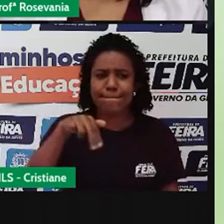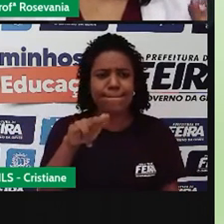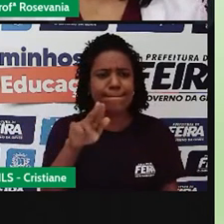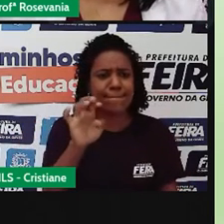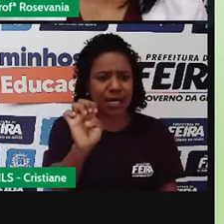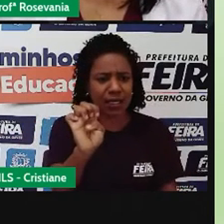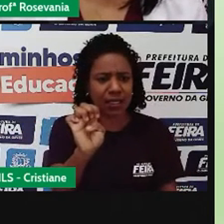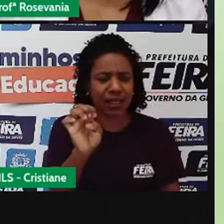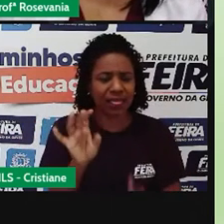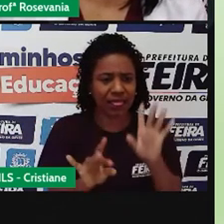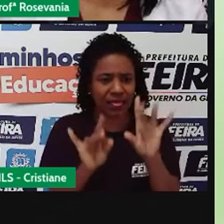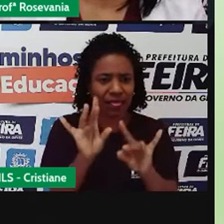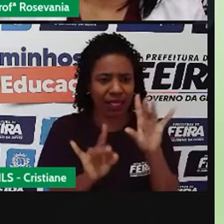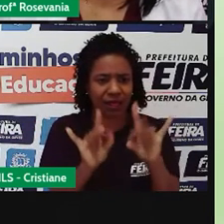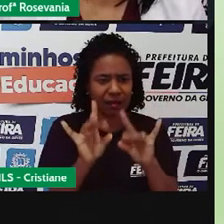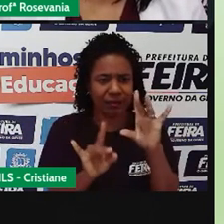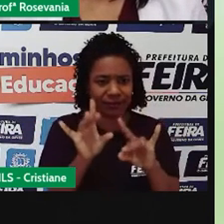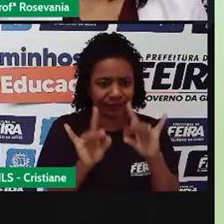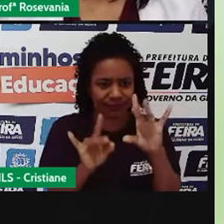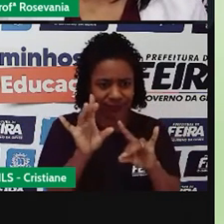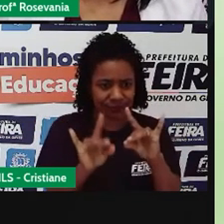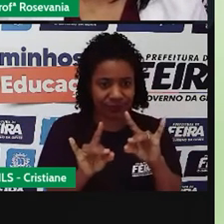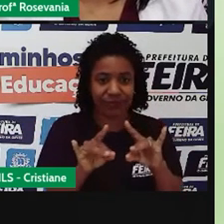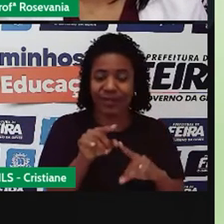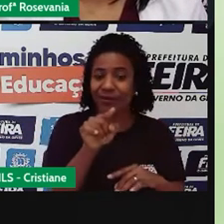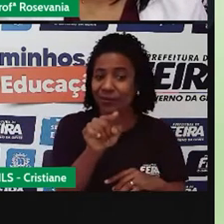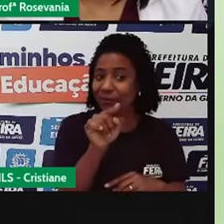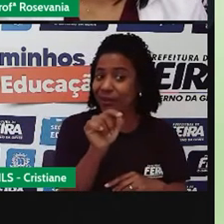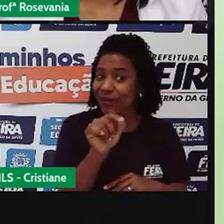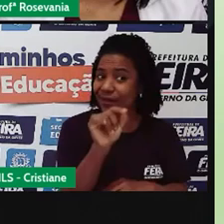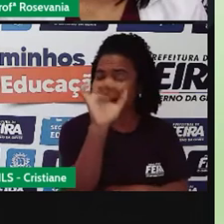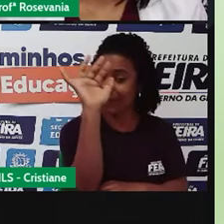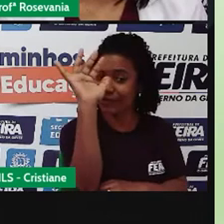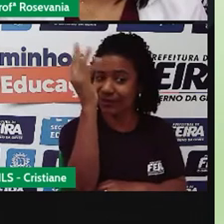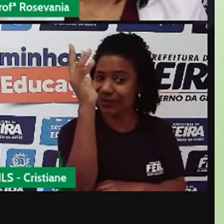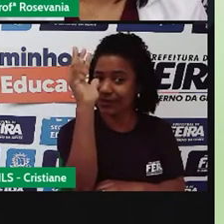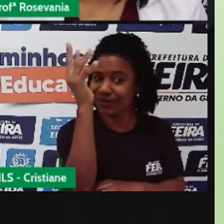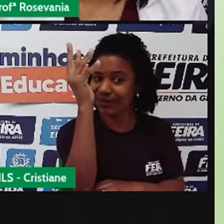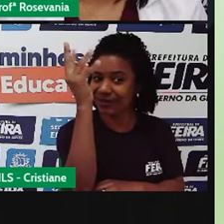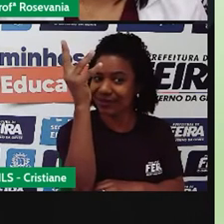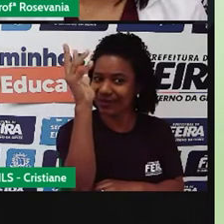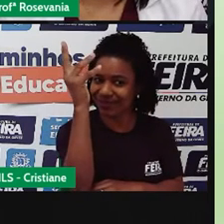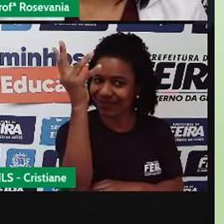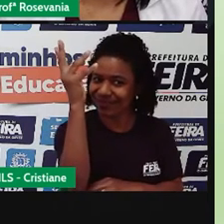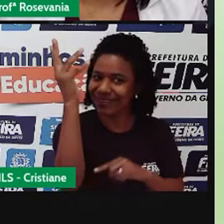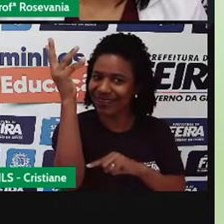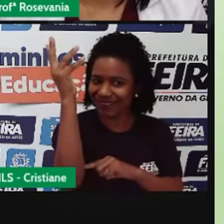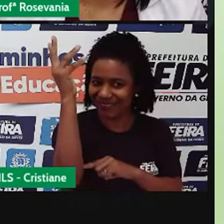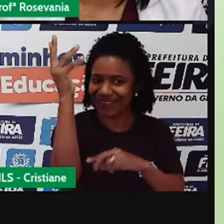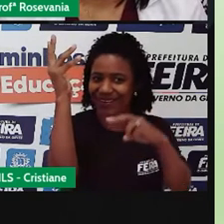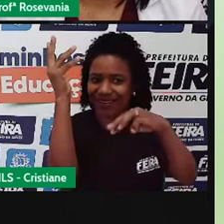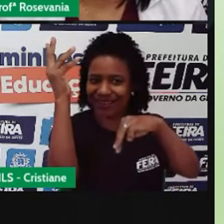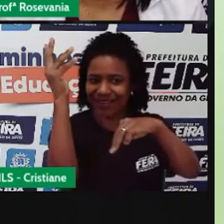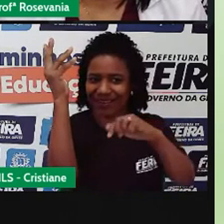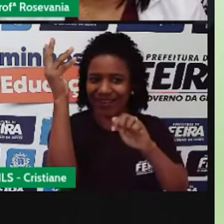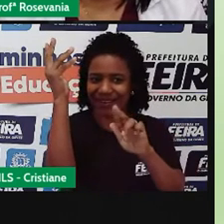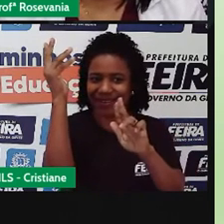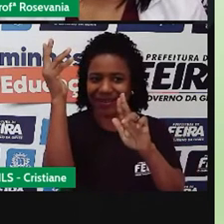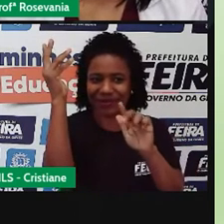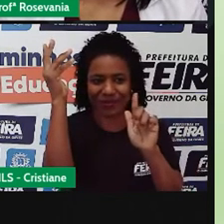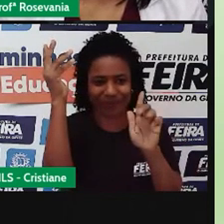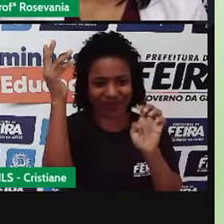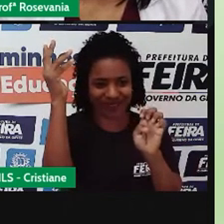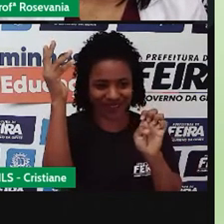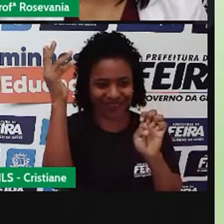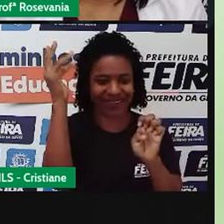o mangue é uma espécie de árvore que tem o manguezal como habitat natural, ou seja, o espaço